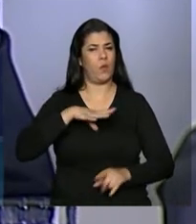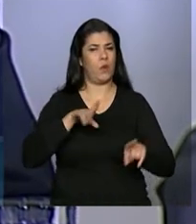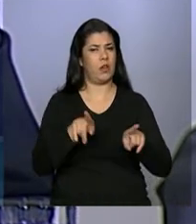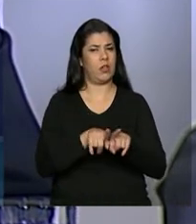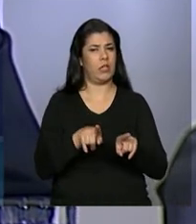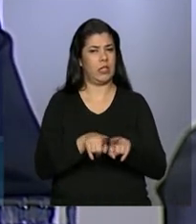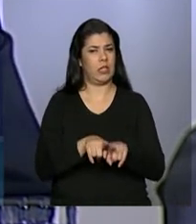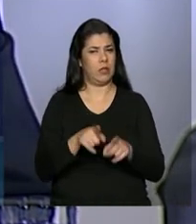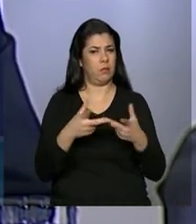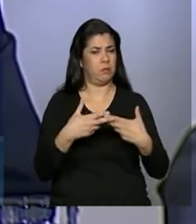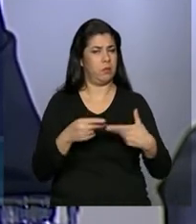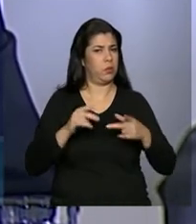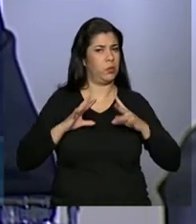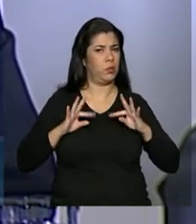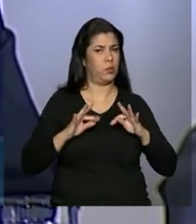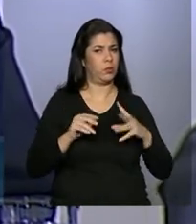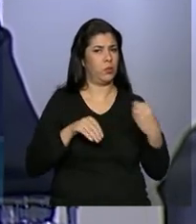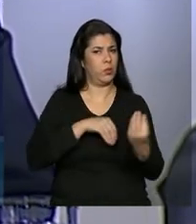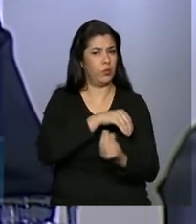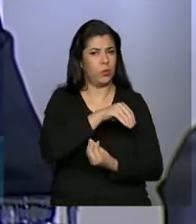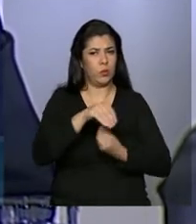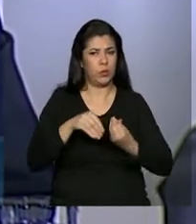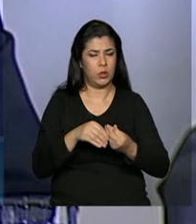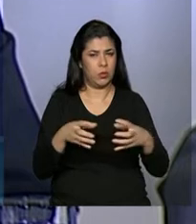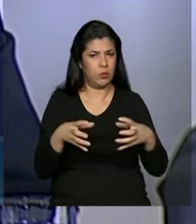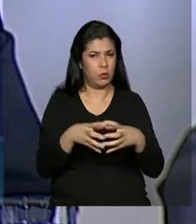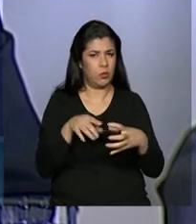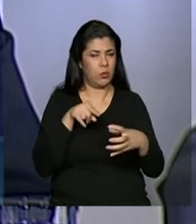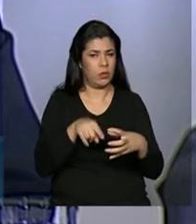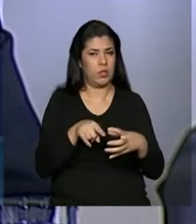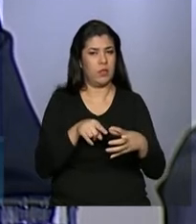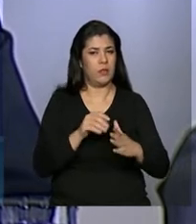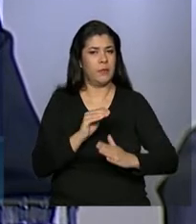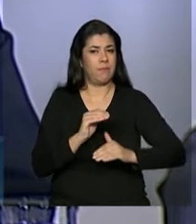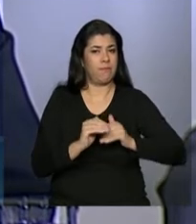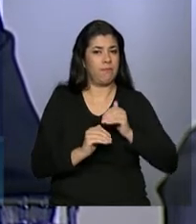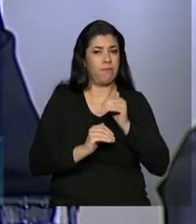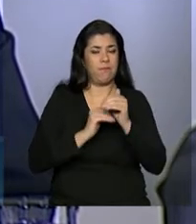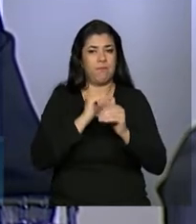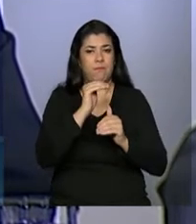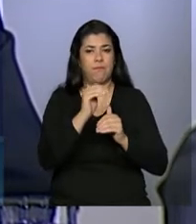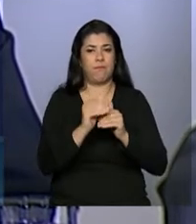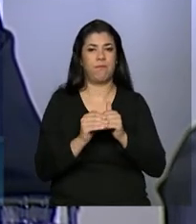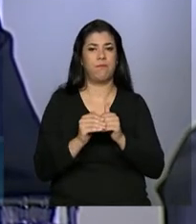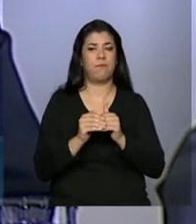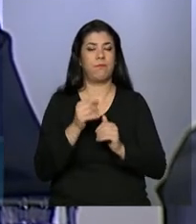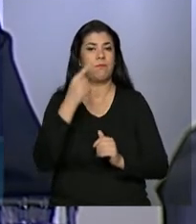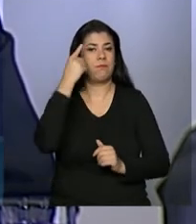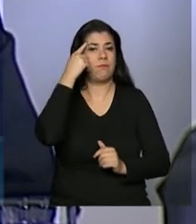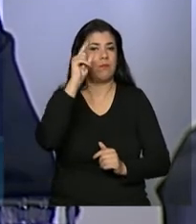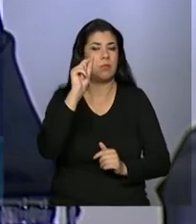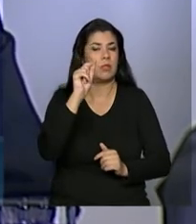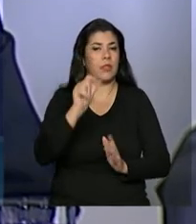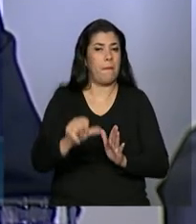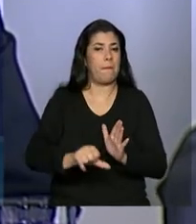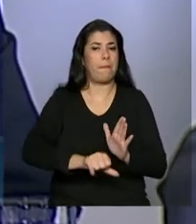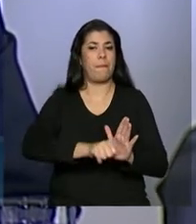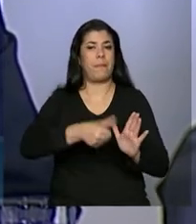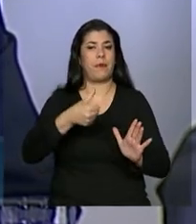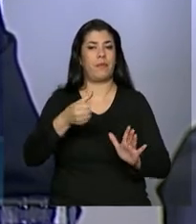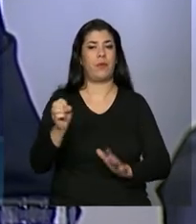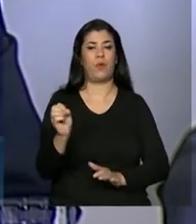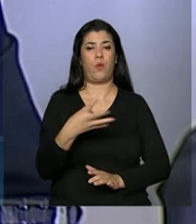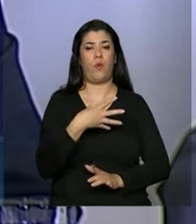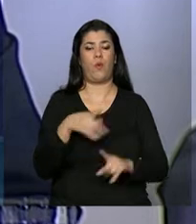ingredientes que, misturados, foram construindo uma fórmula pioneira, inédita, de